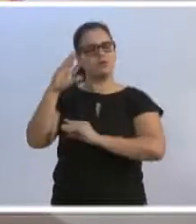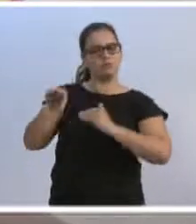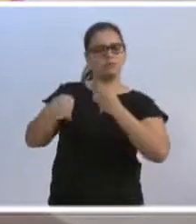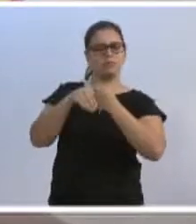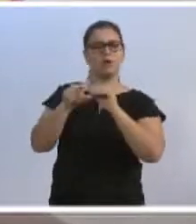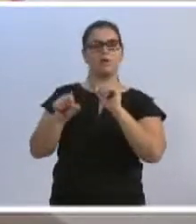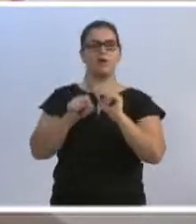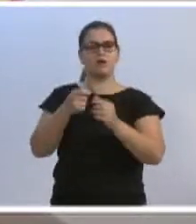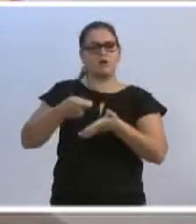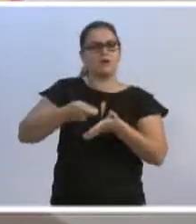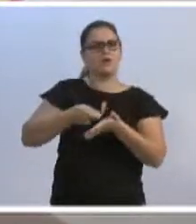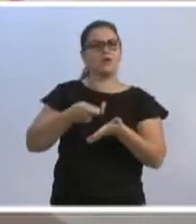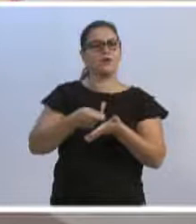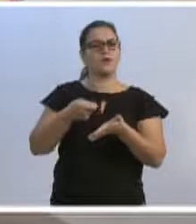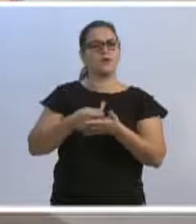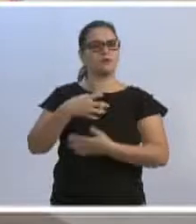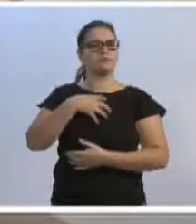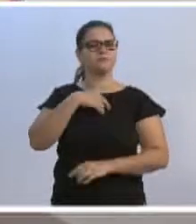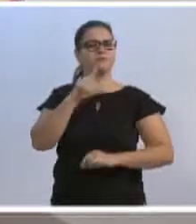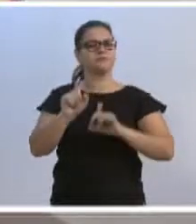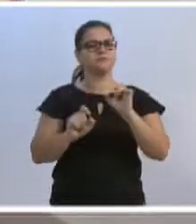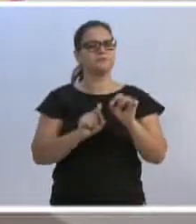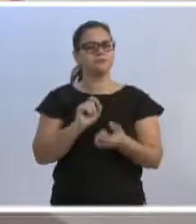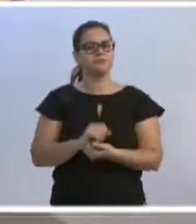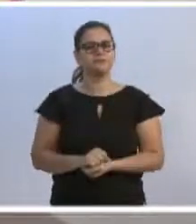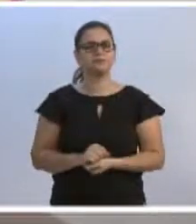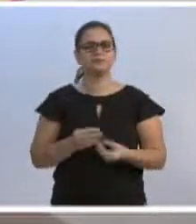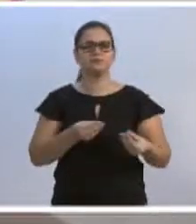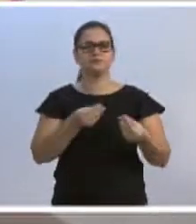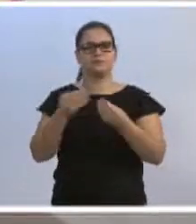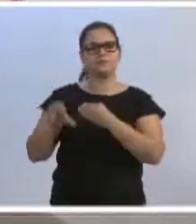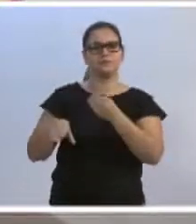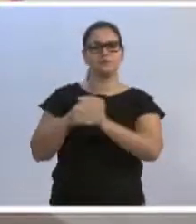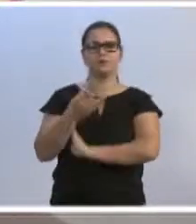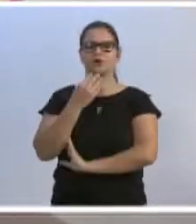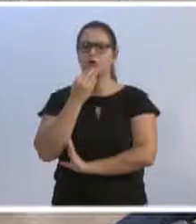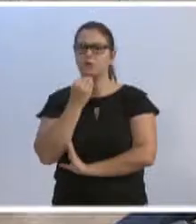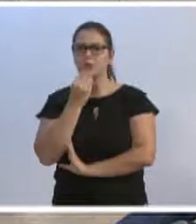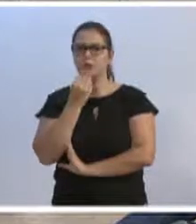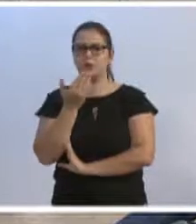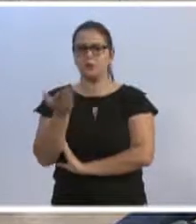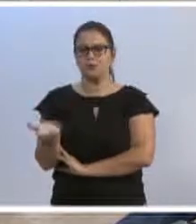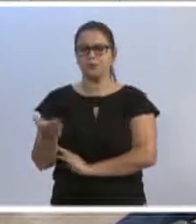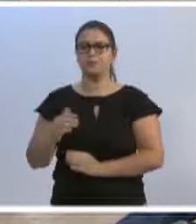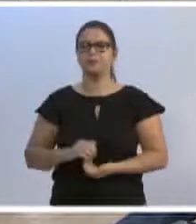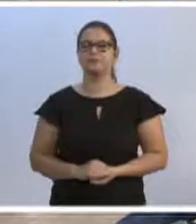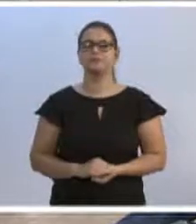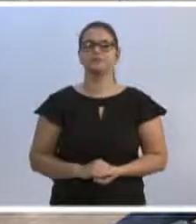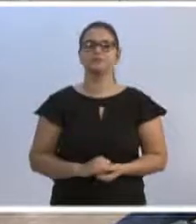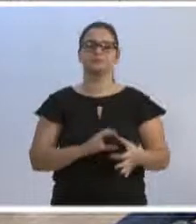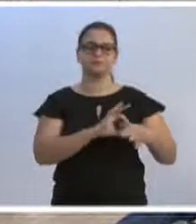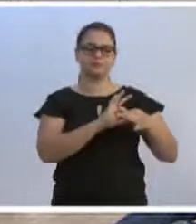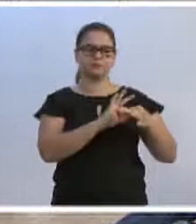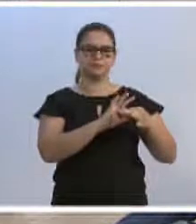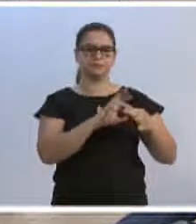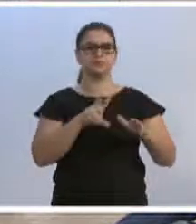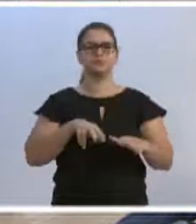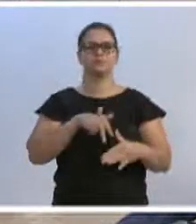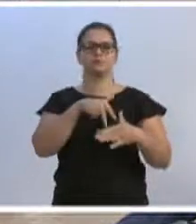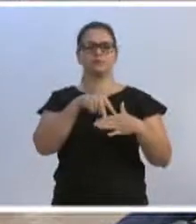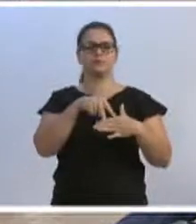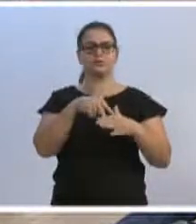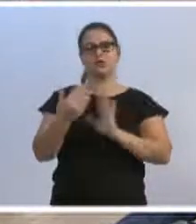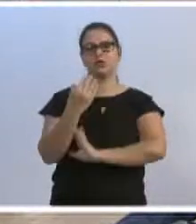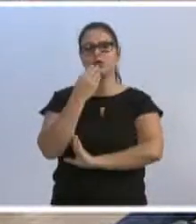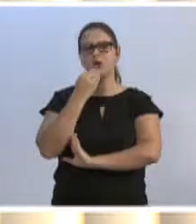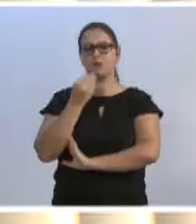cobraram também neste sentido, concedo a parte ao vereador Bruno. Com autorização do orador, vereador Bruno